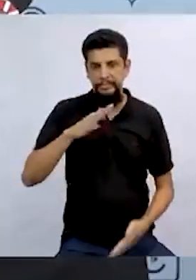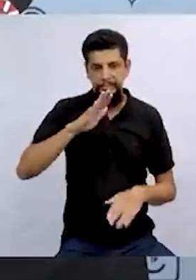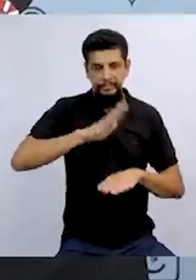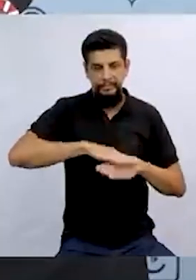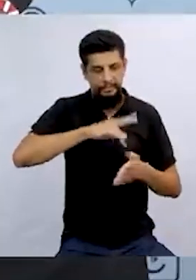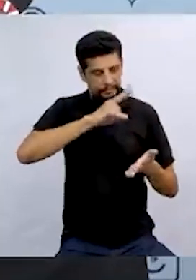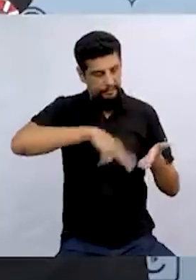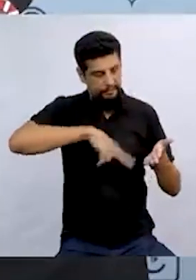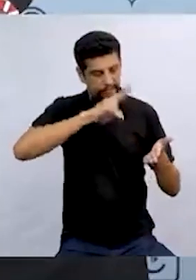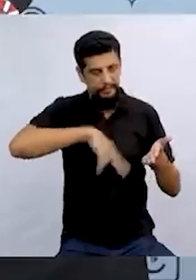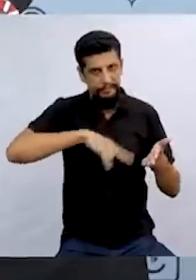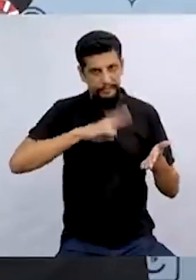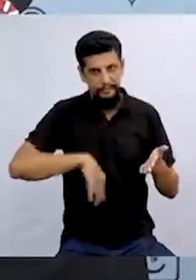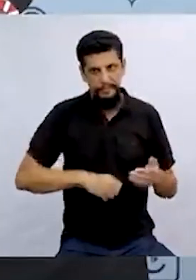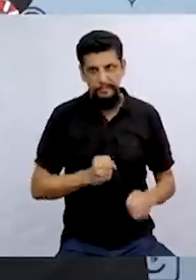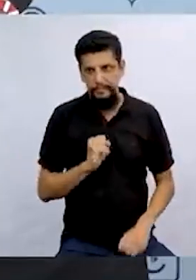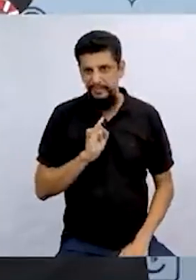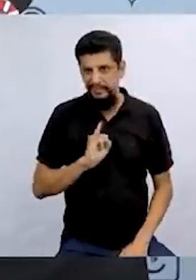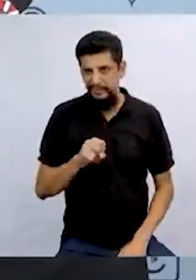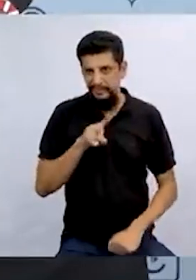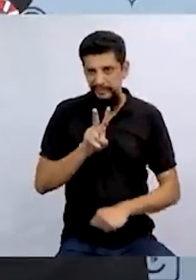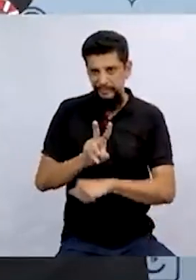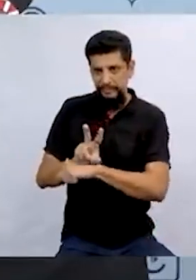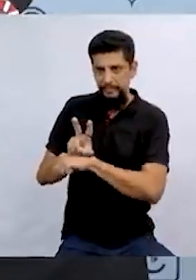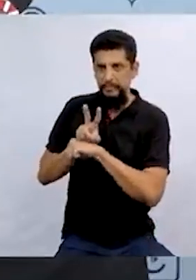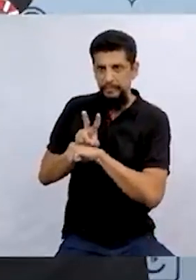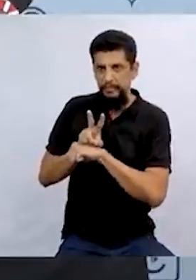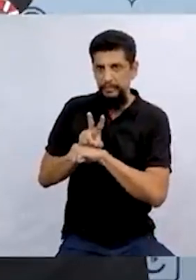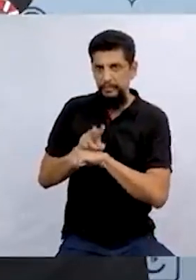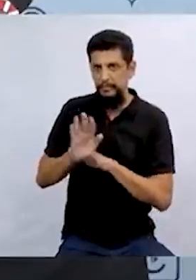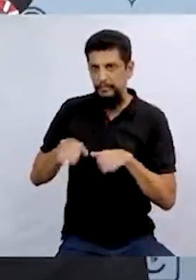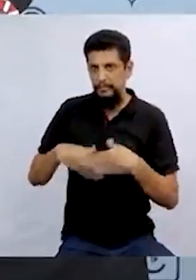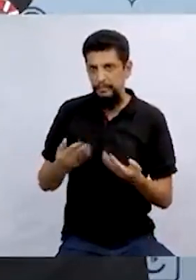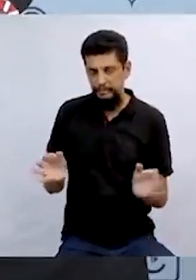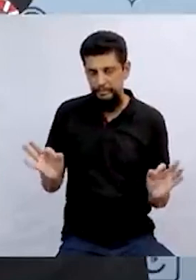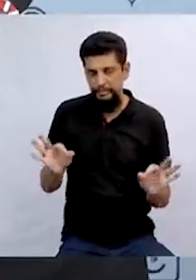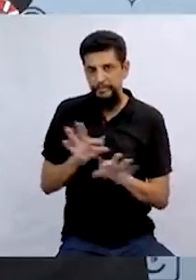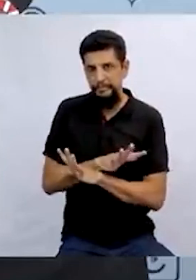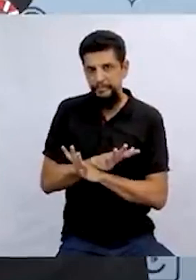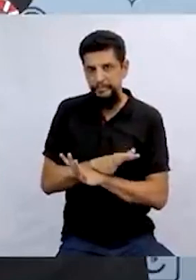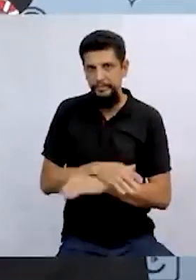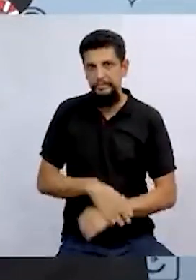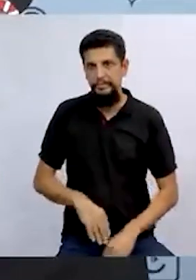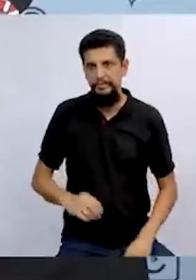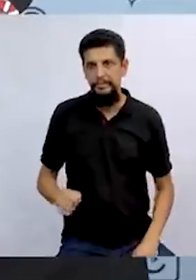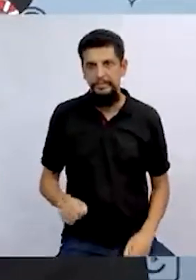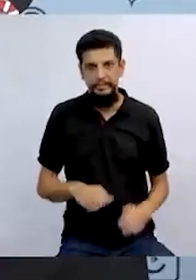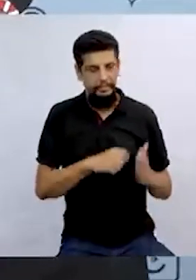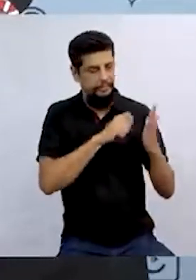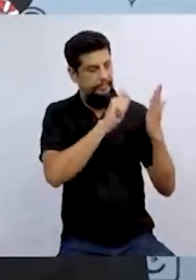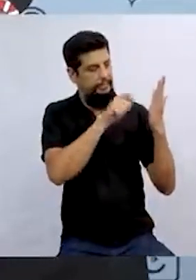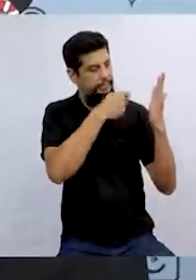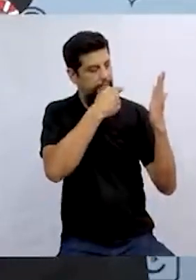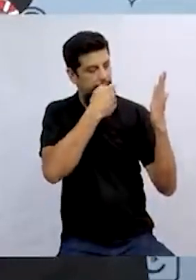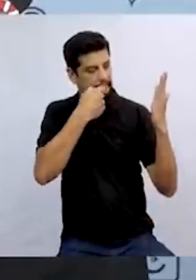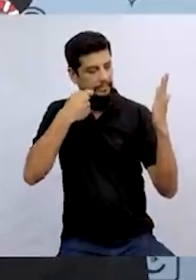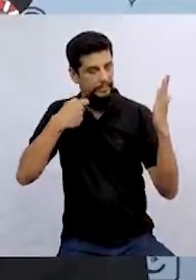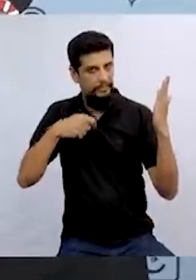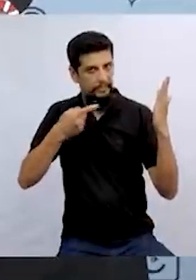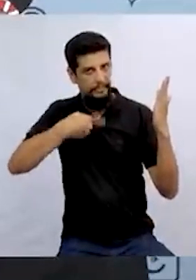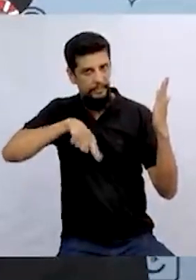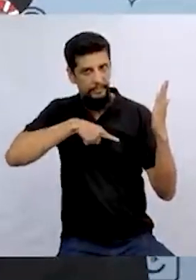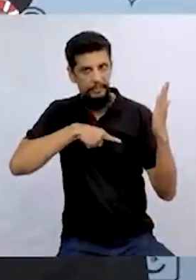mais leituras, não está? Será que ela me empresta? Me empresta. Então a gente está pronto pro ritual do batom